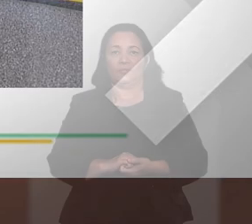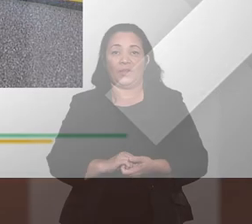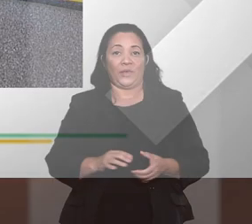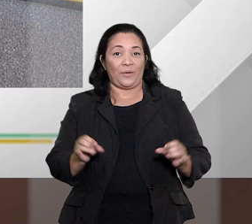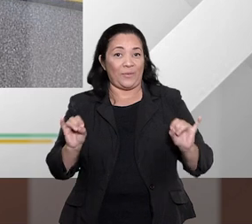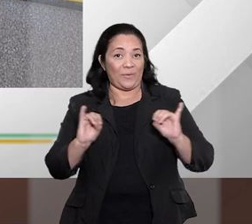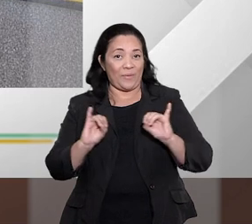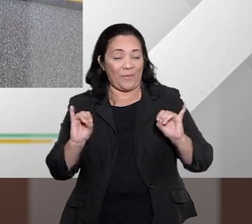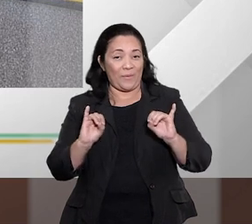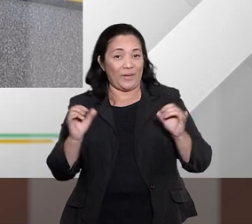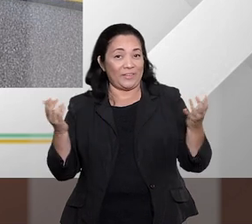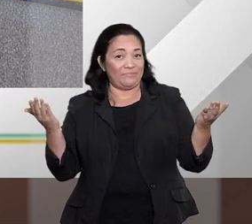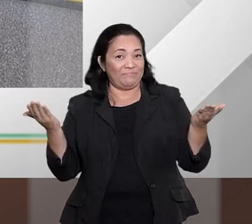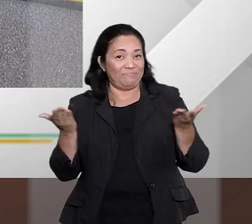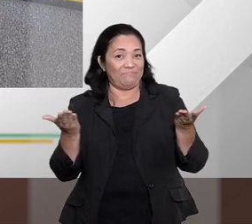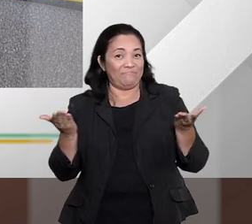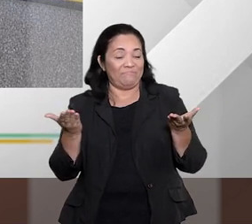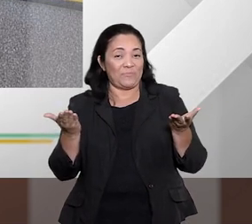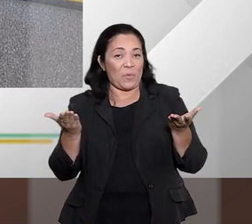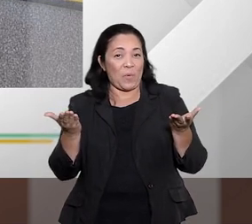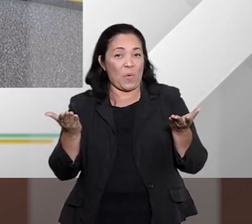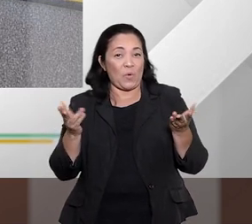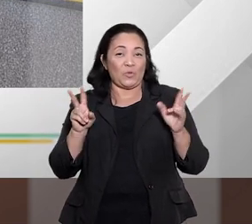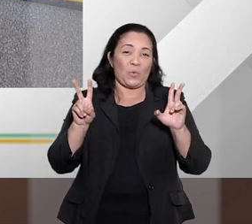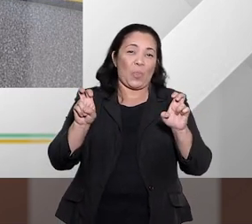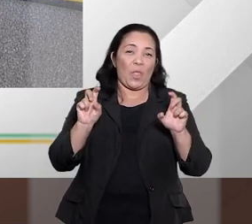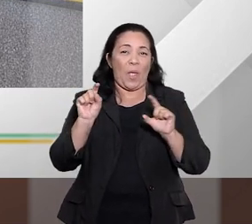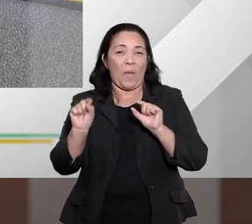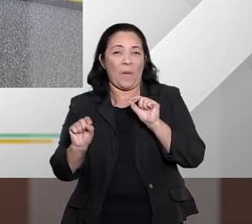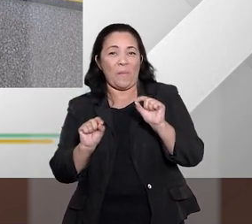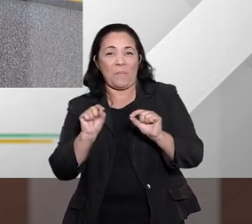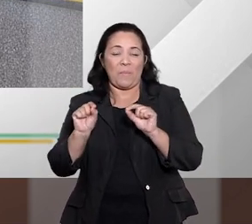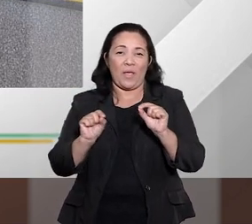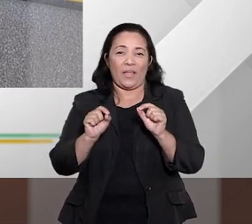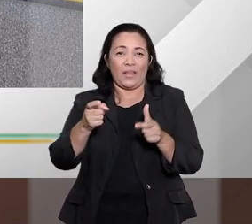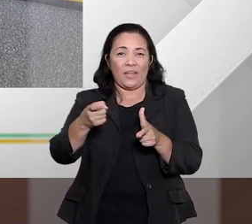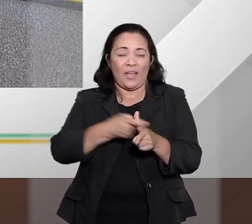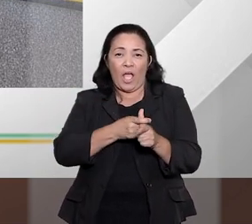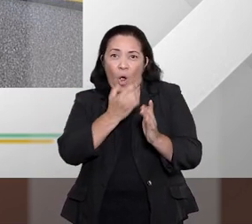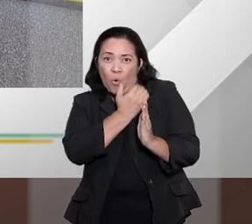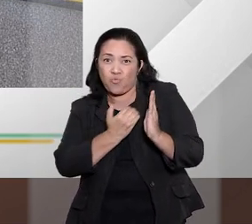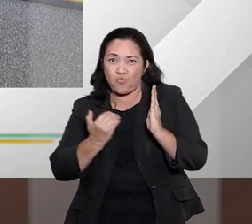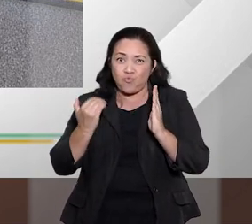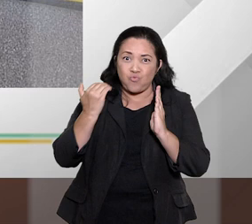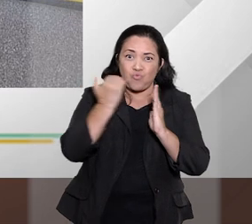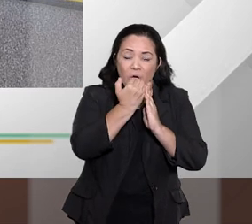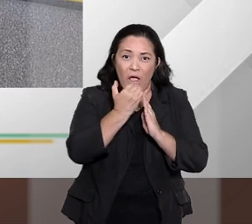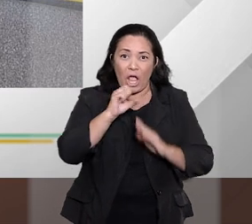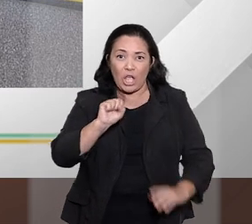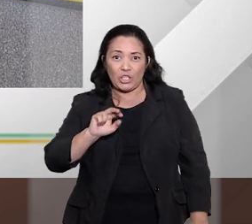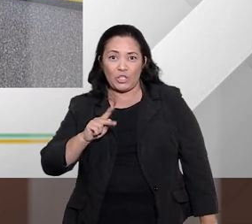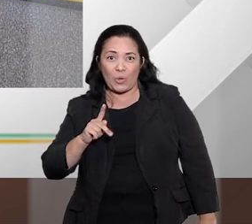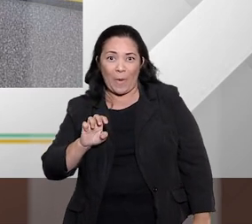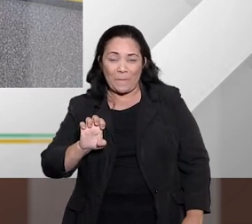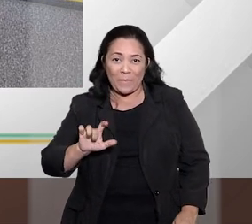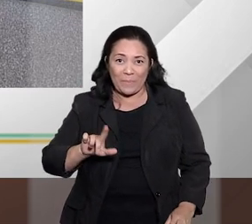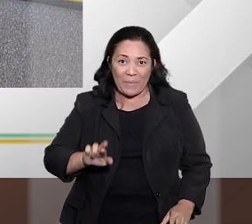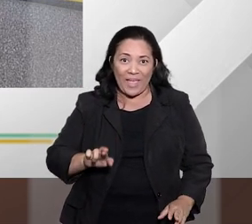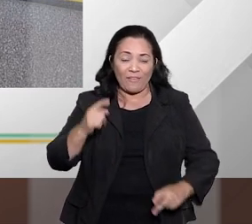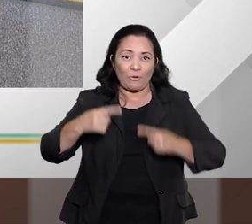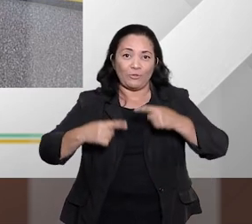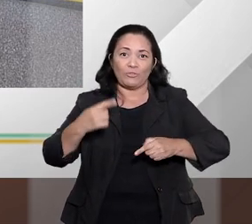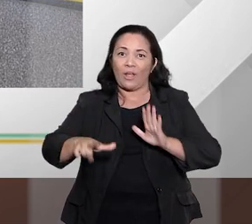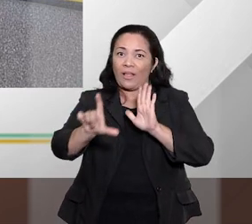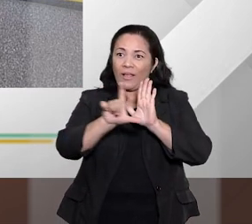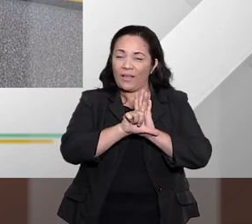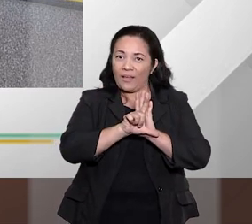Olá pessoal, hoje nós vamos entender direito sobre o fenômeno do superendividamento, a legislação pertinente e